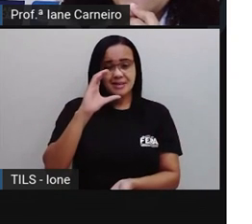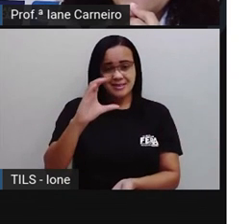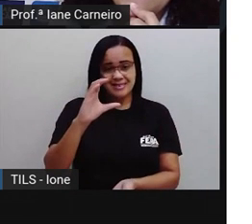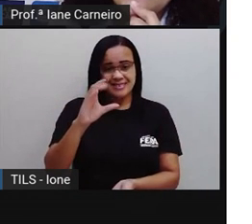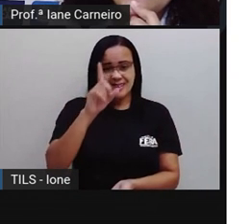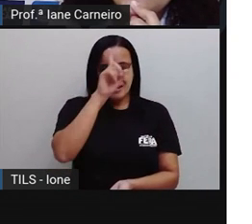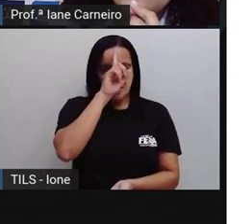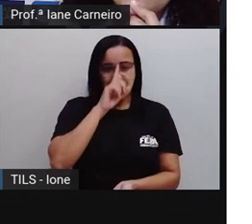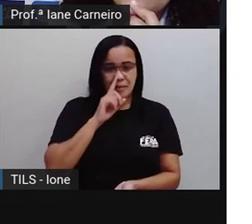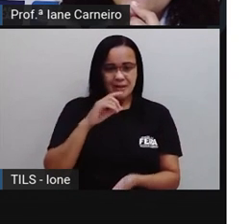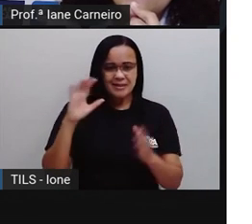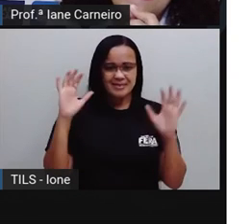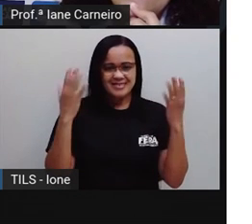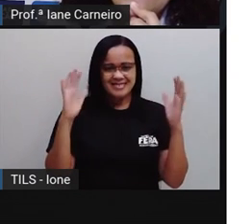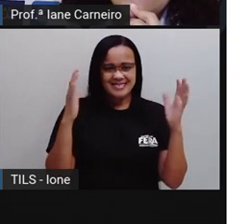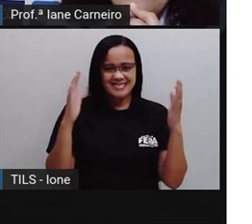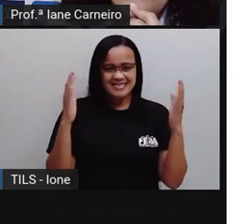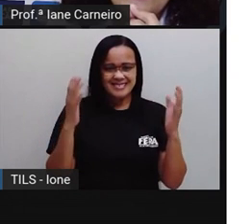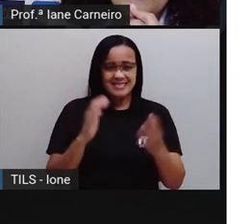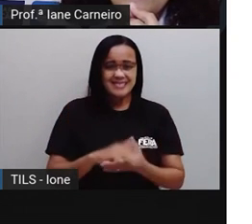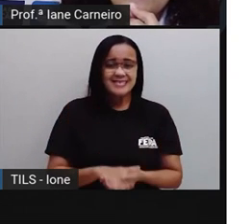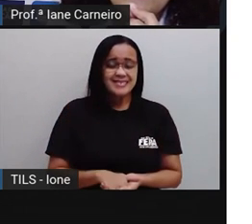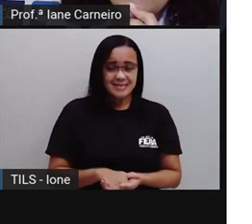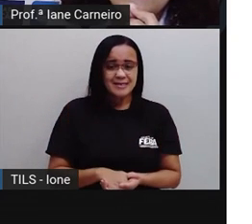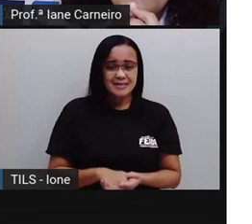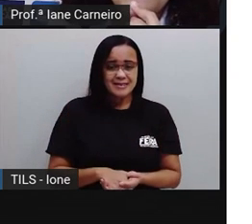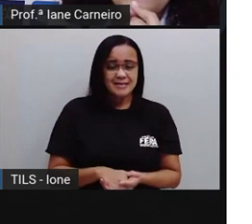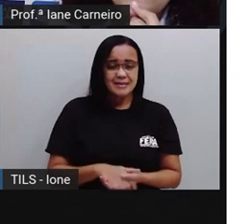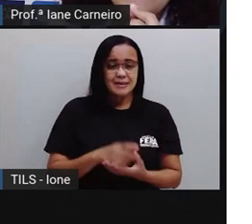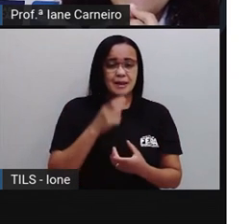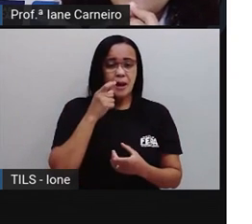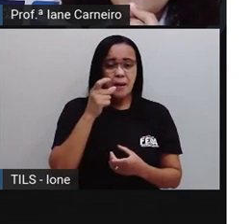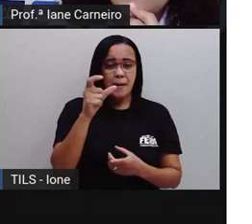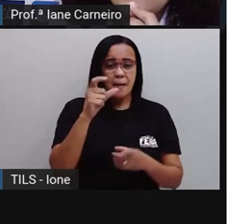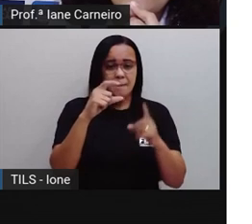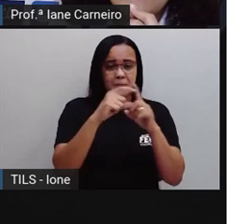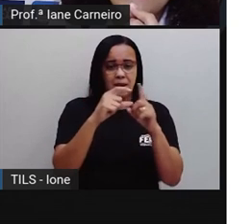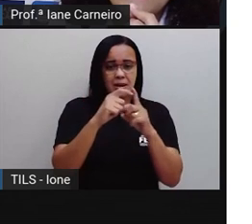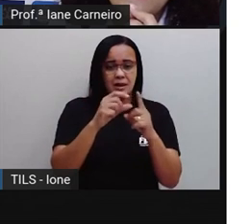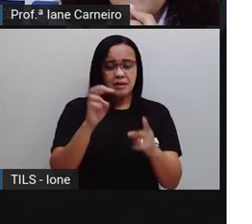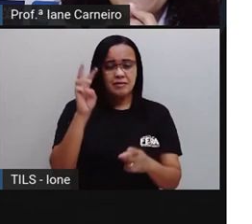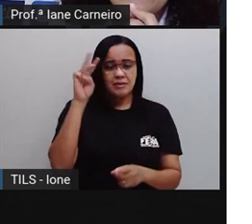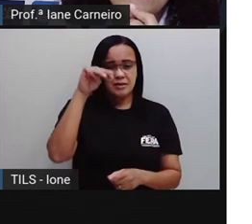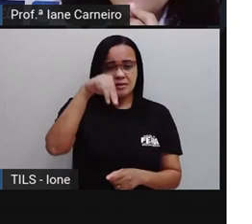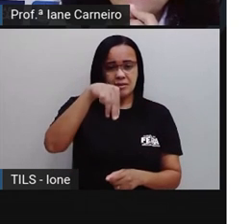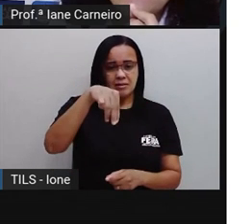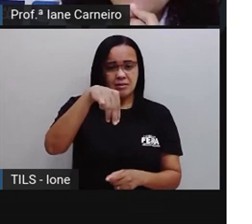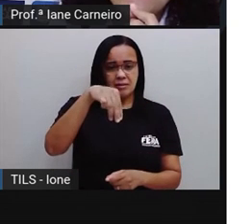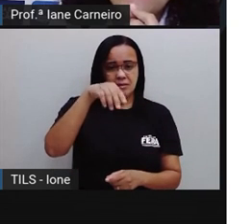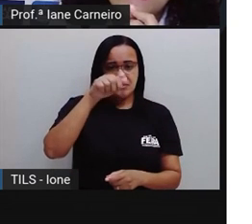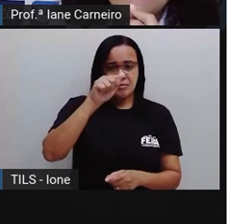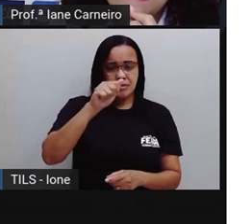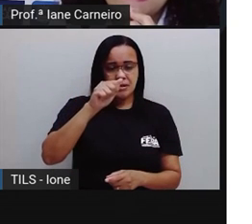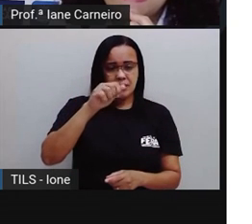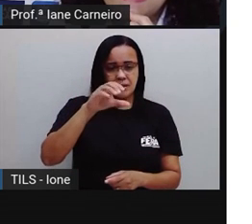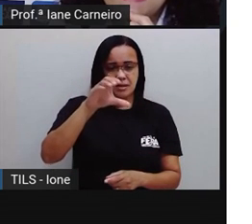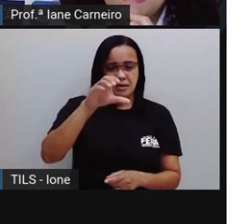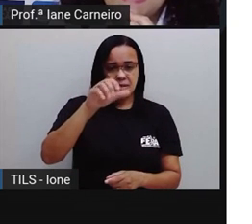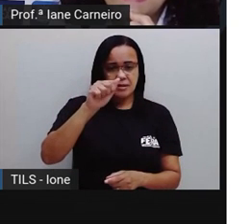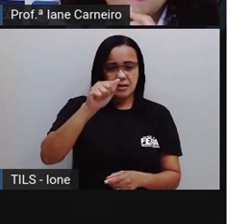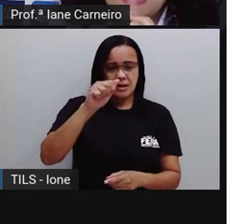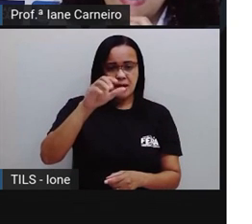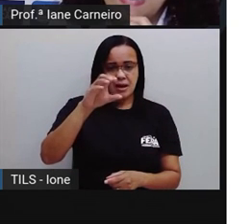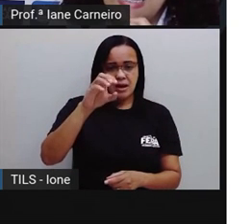amarela. Aqui agora, que bichinho é esse que tá escrito ali? E começa com essa letra aqui. Que letra é essa?